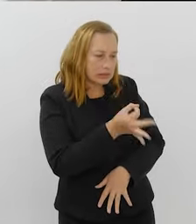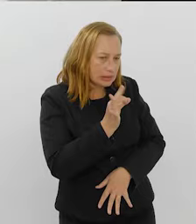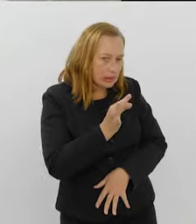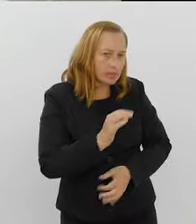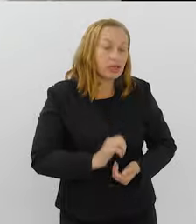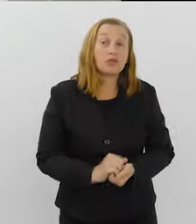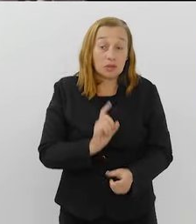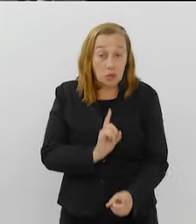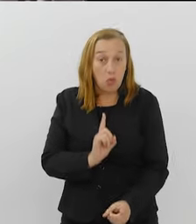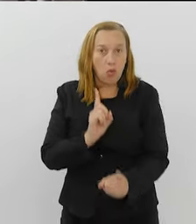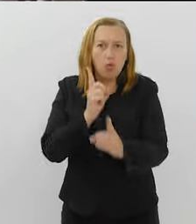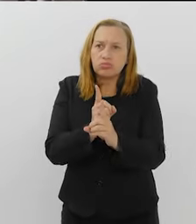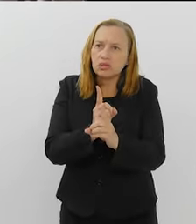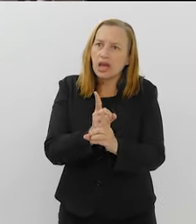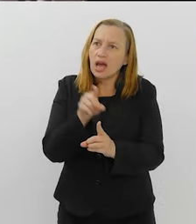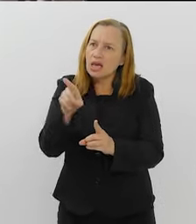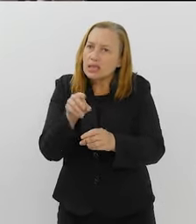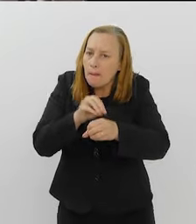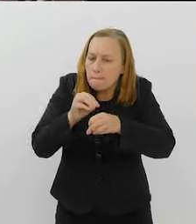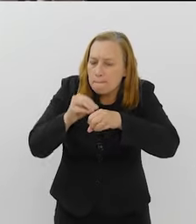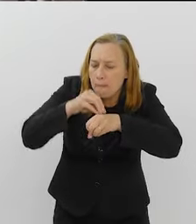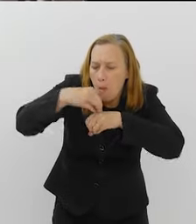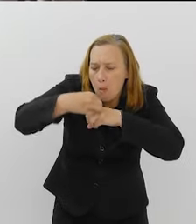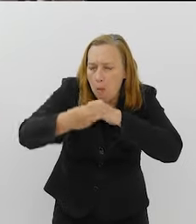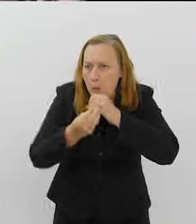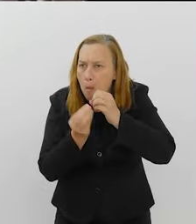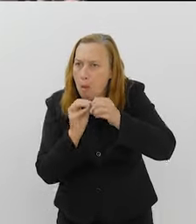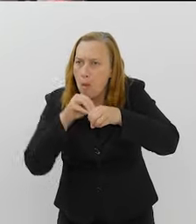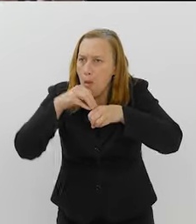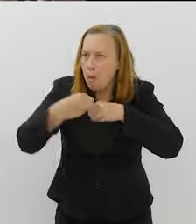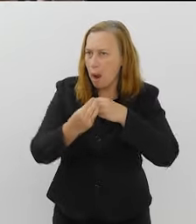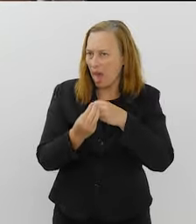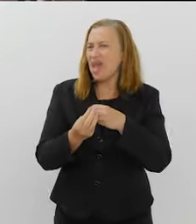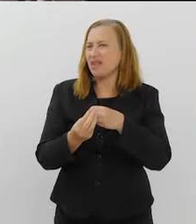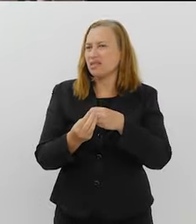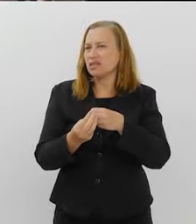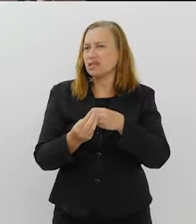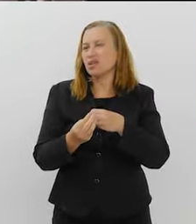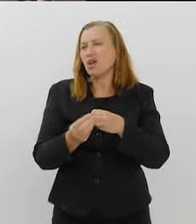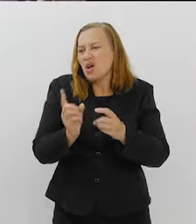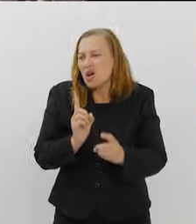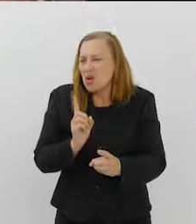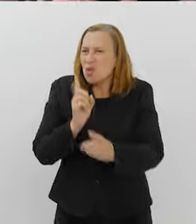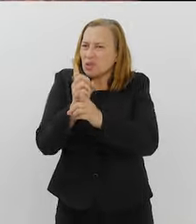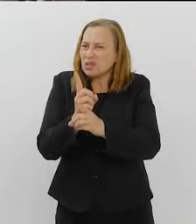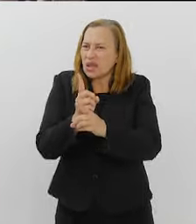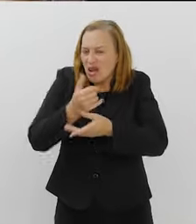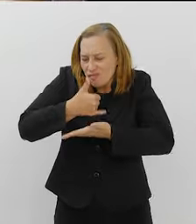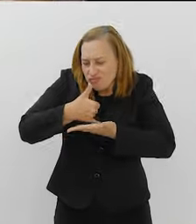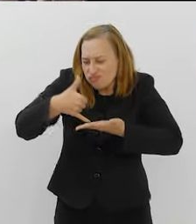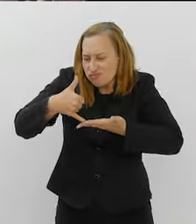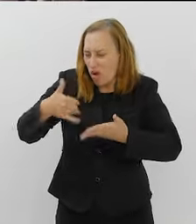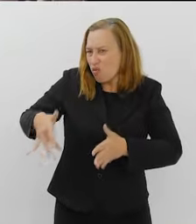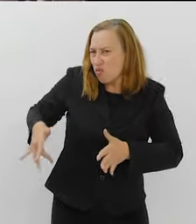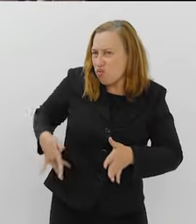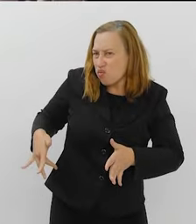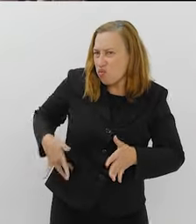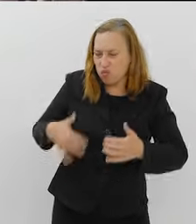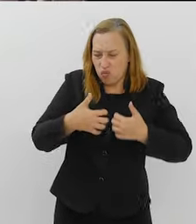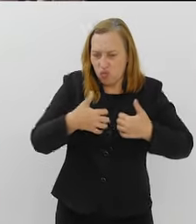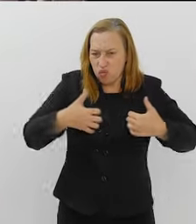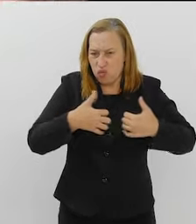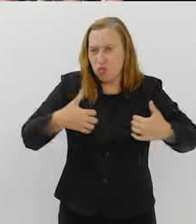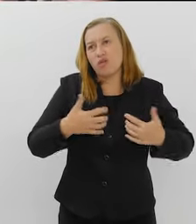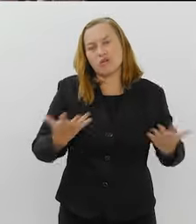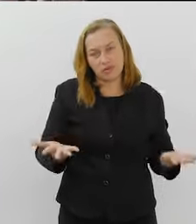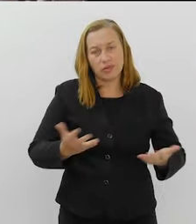Ao ponto de você encontrar essa molécula que não é esperada, ninguém espera encontrar cocaína no seu músculo ou no fígado, a não ser que o usuário,